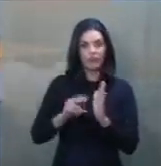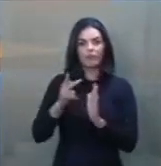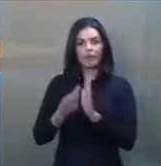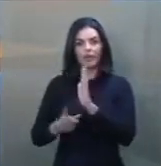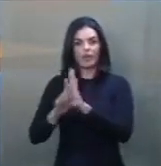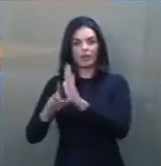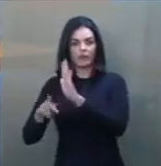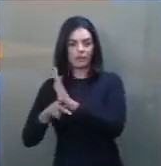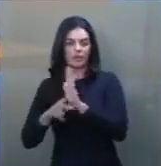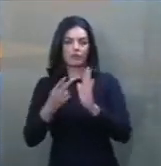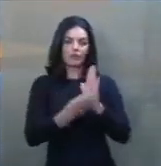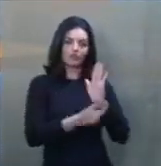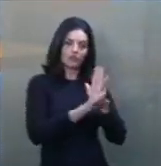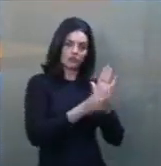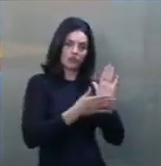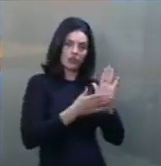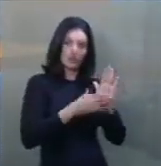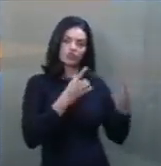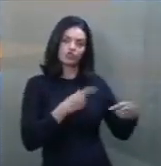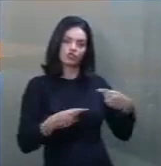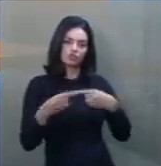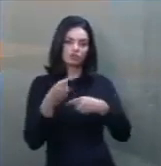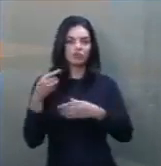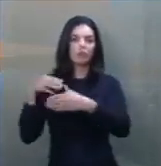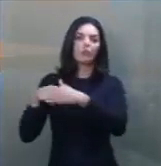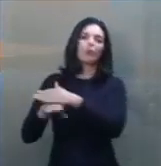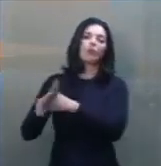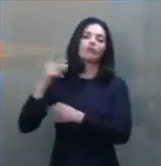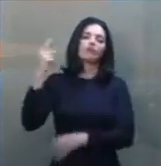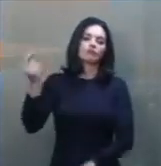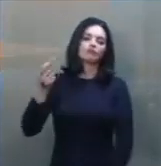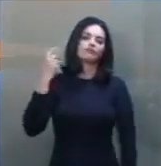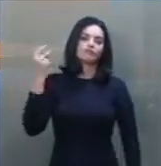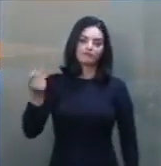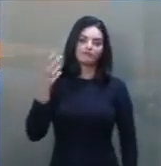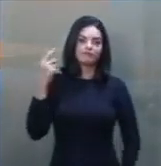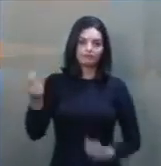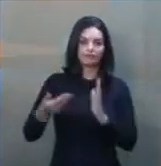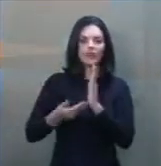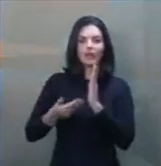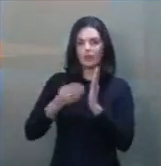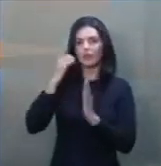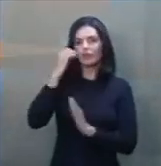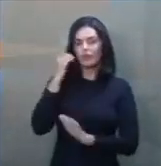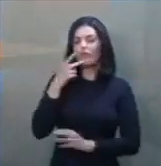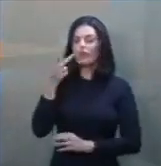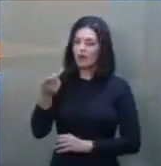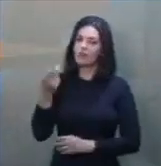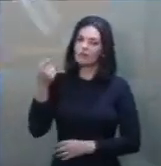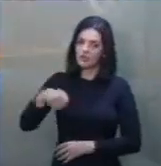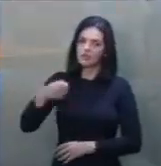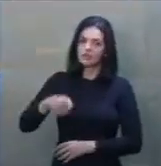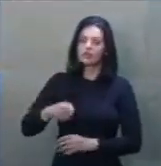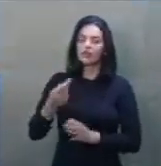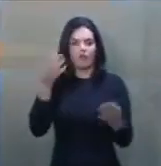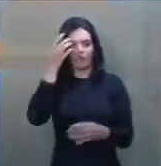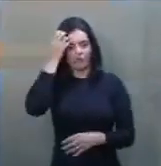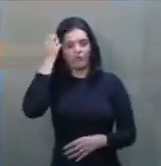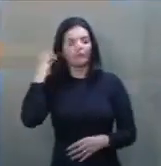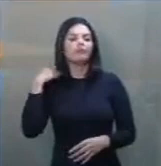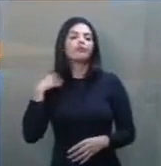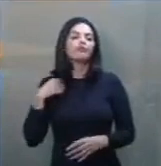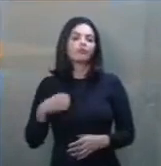e no projeto de lei que está lá dormitando na Câmara. Eu volto a lembrar o projeto de lei 1472.